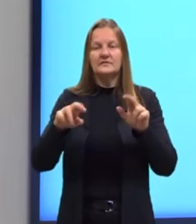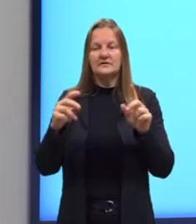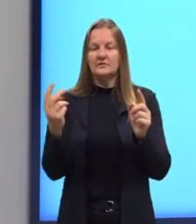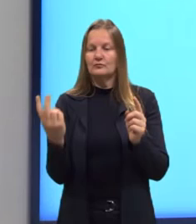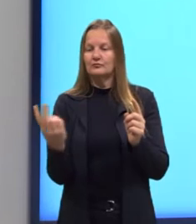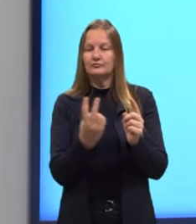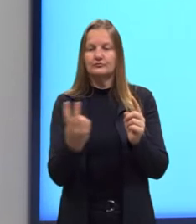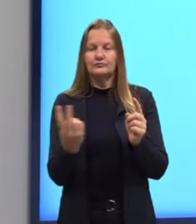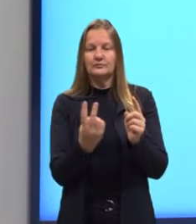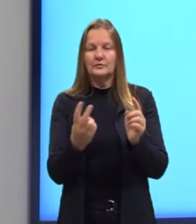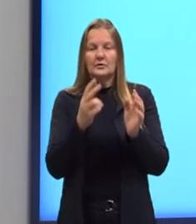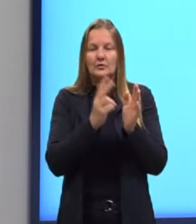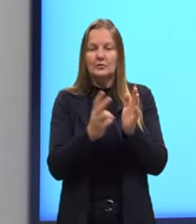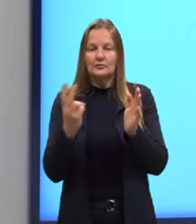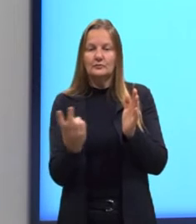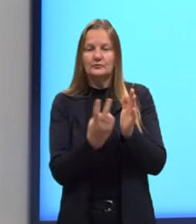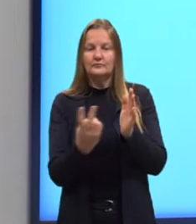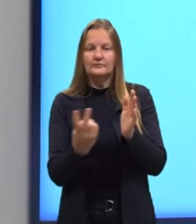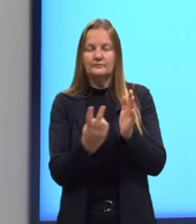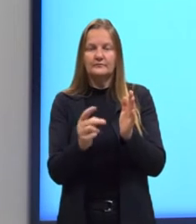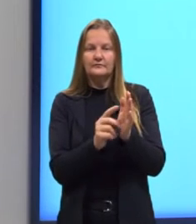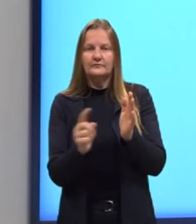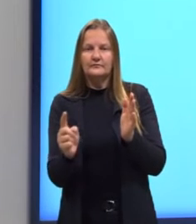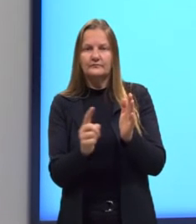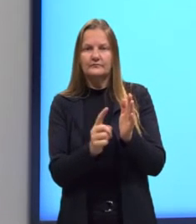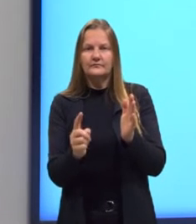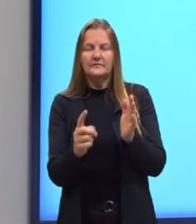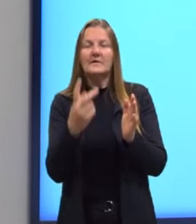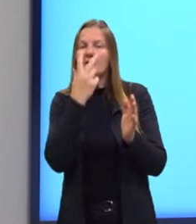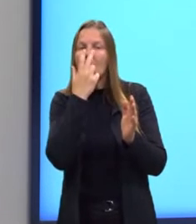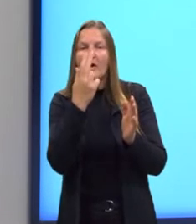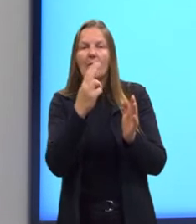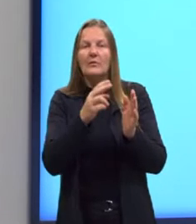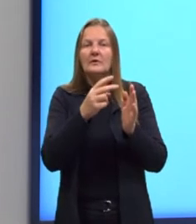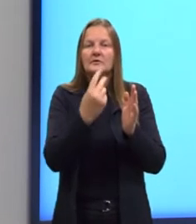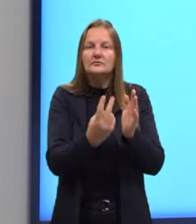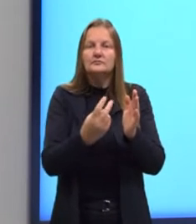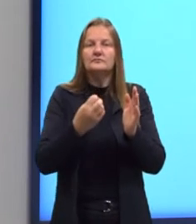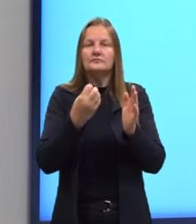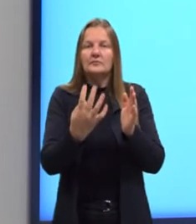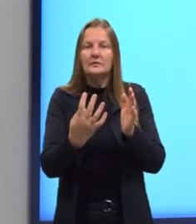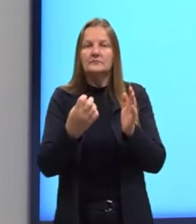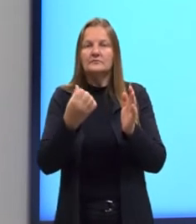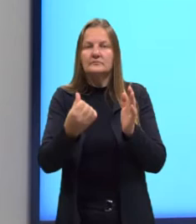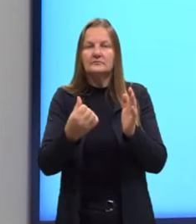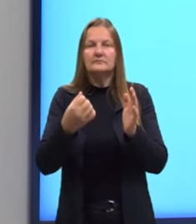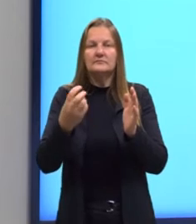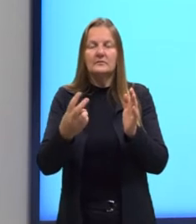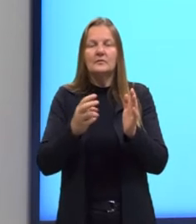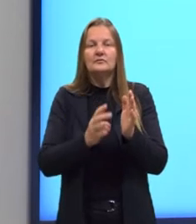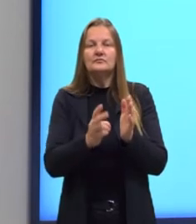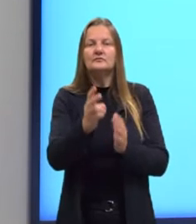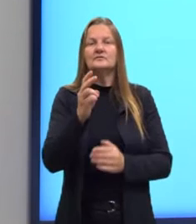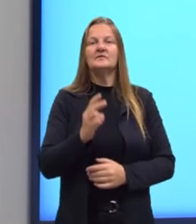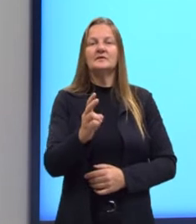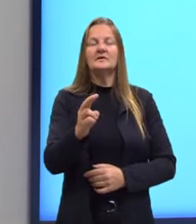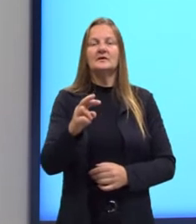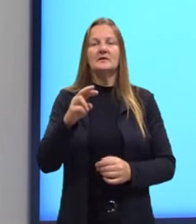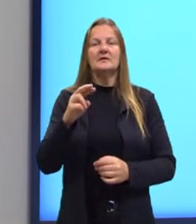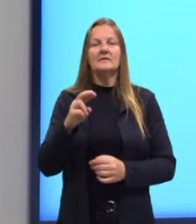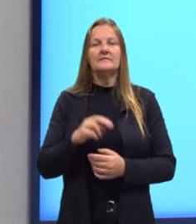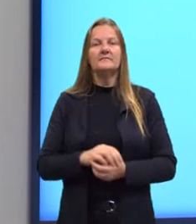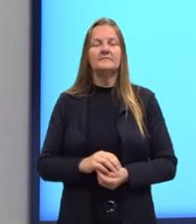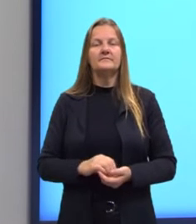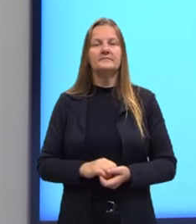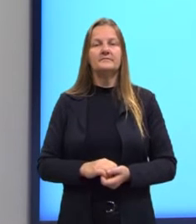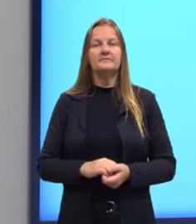termos consecutivos é sempre a mesma. Essa diferença constante é chamada de razão da